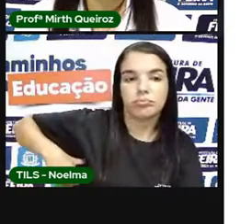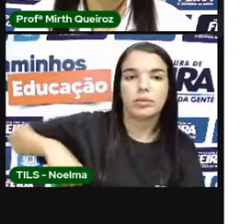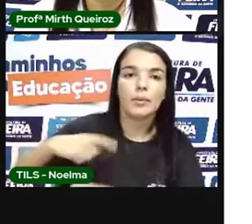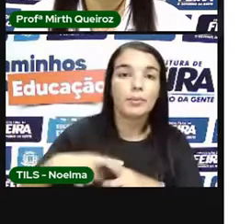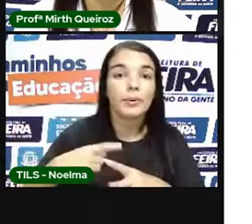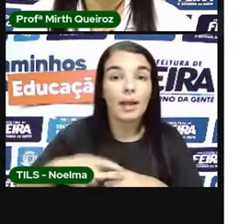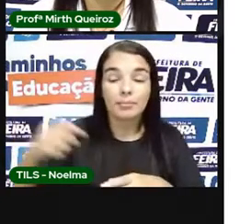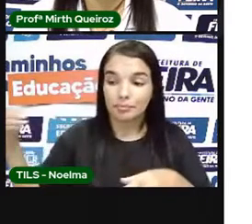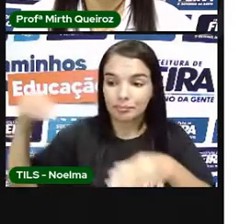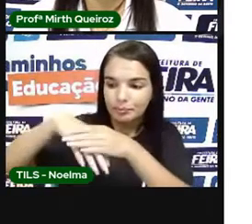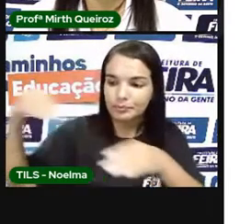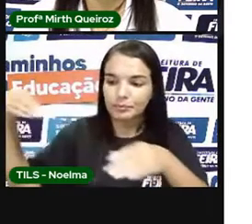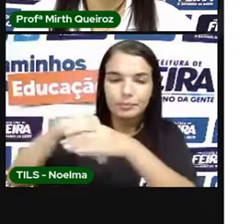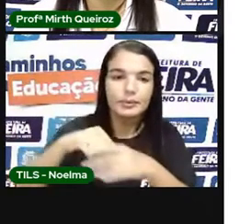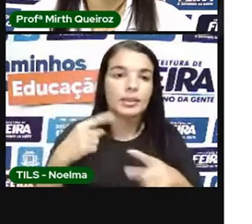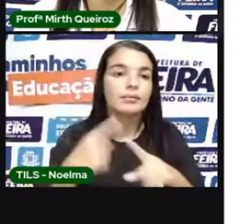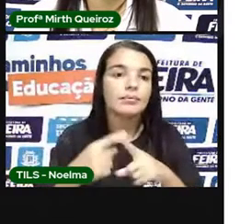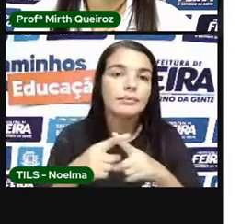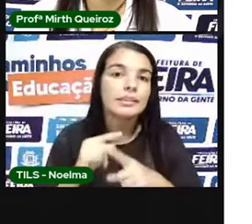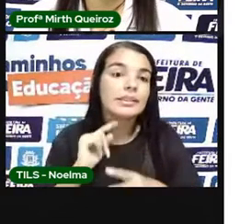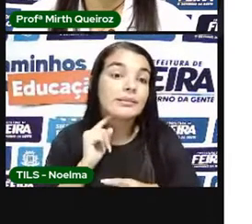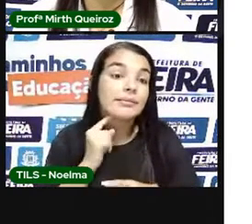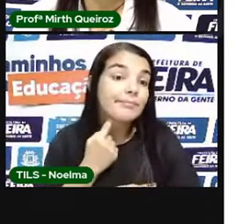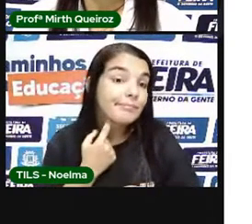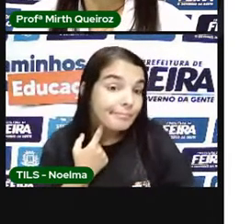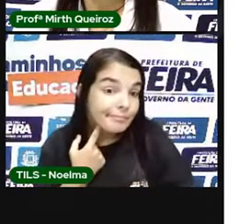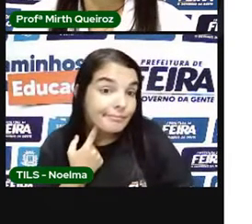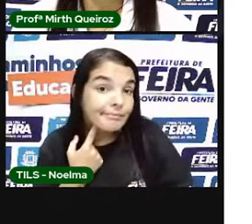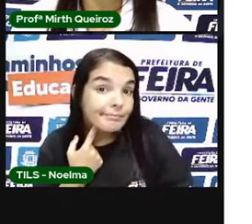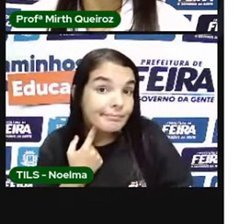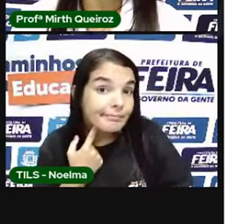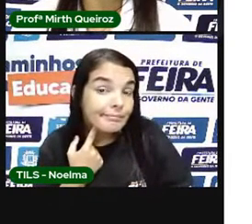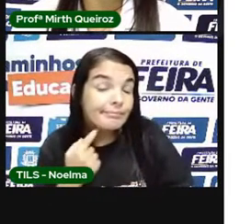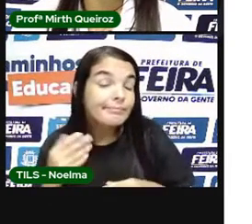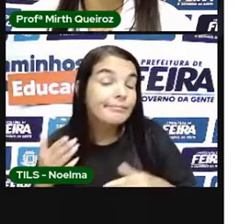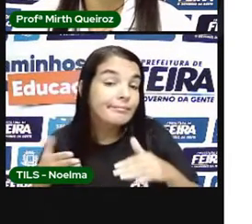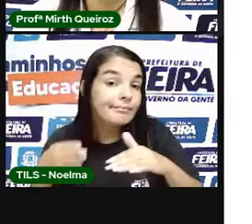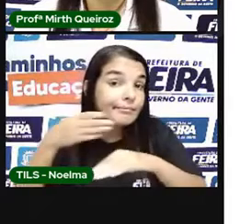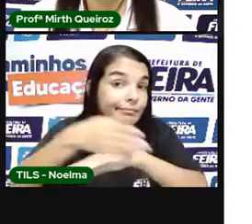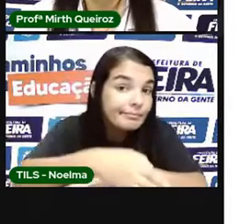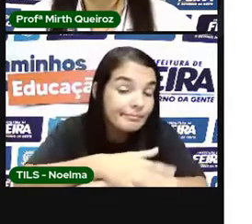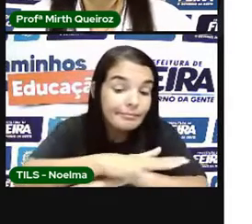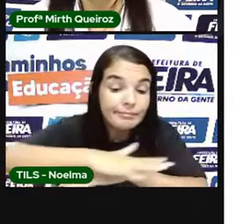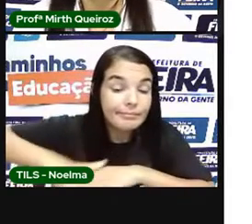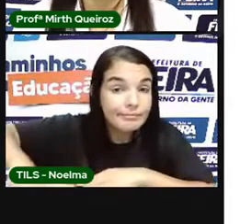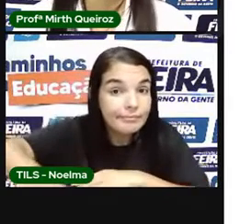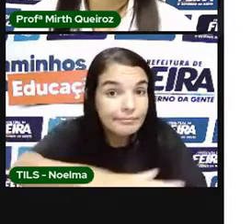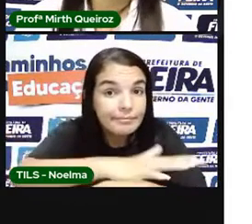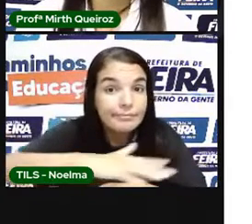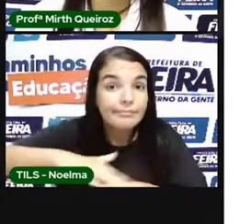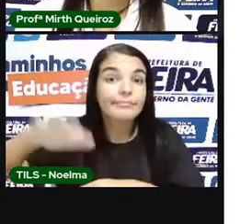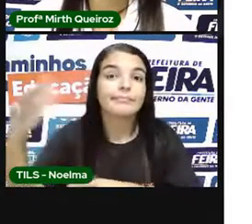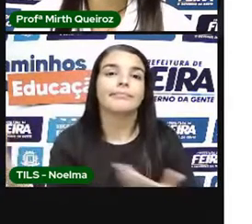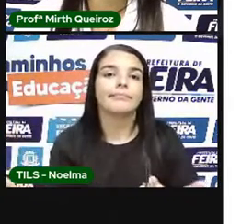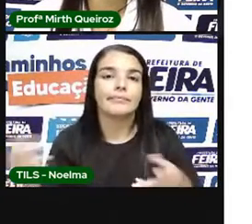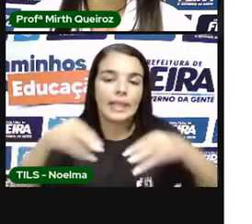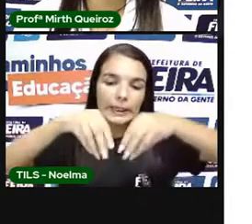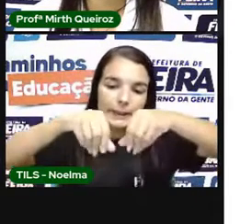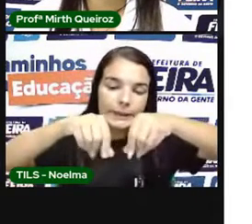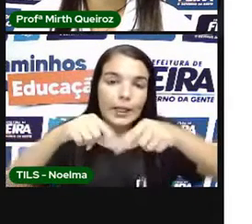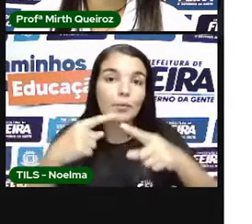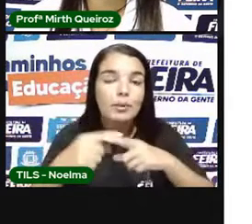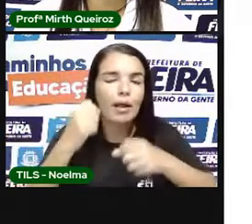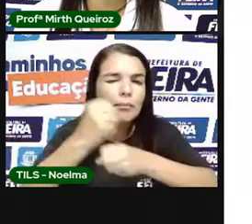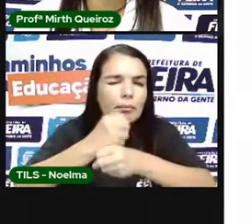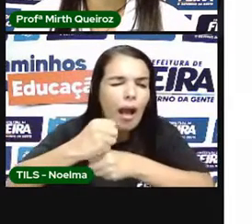mais sacolas Porque Essas sacolas Elas vão Acabar parando No meio ambiente Né? No nosso solo E como